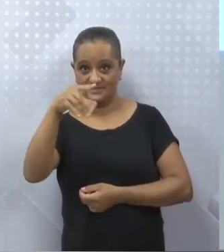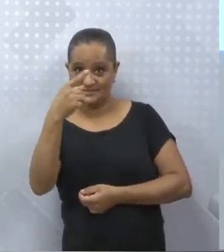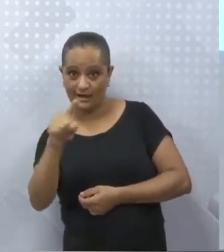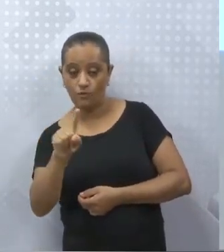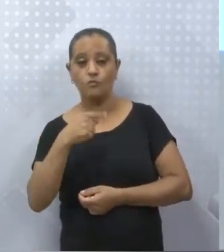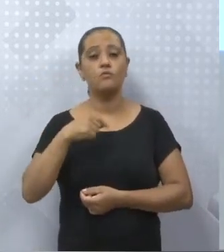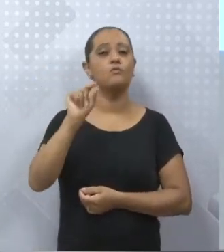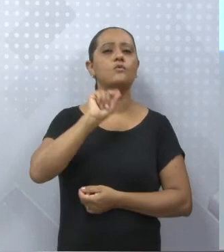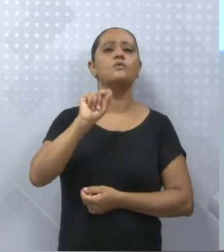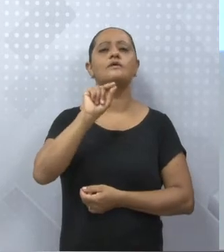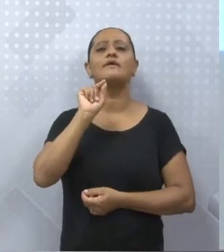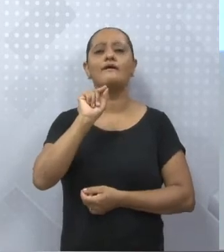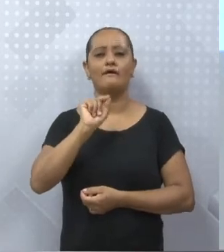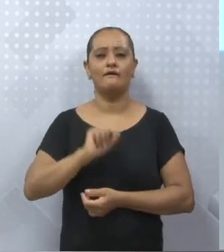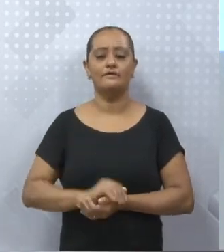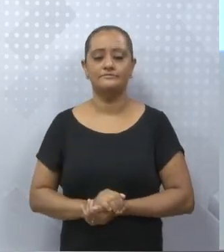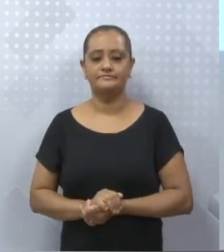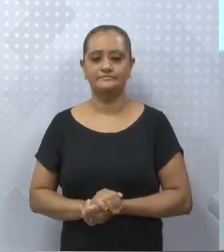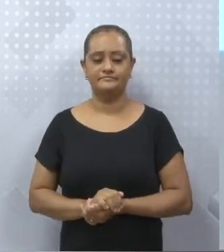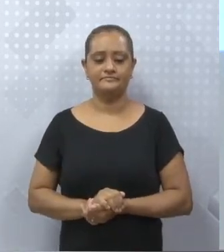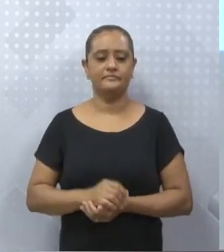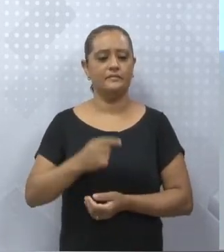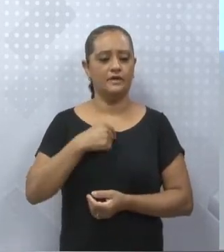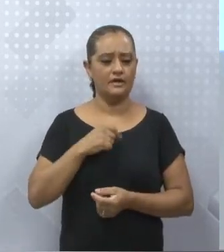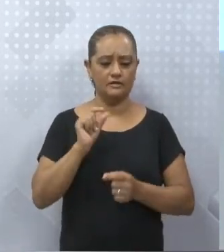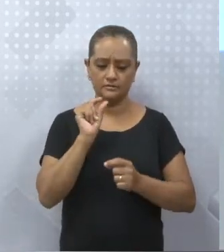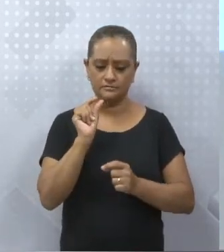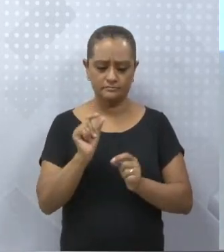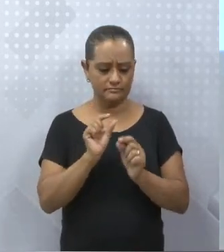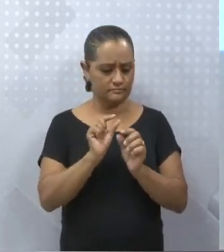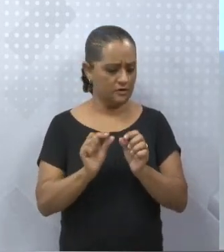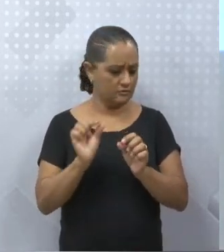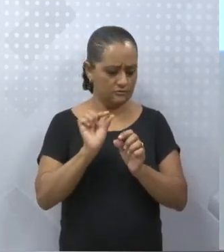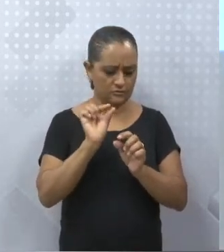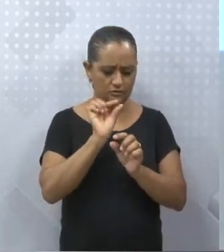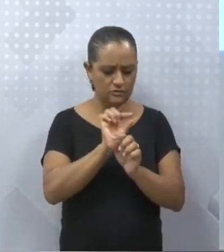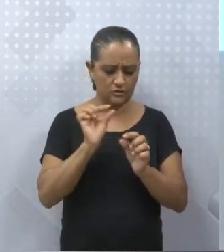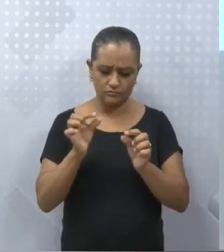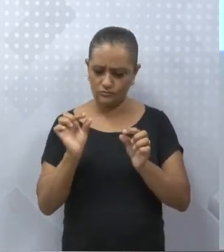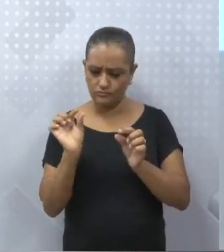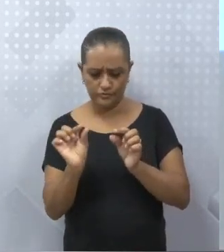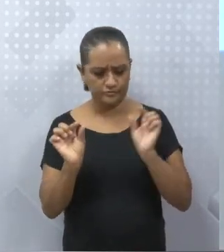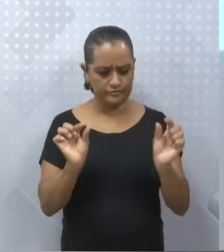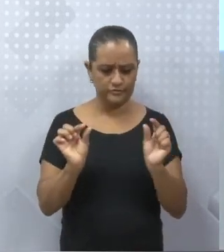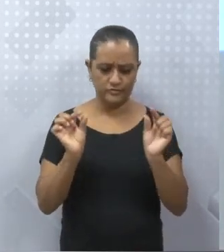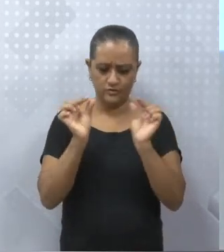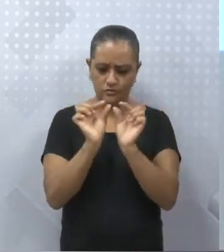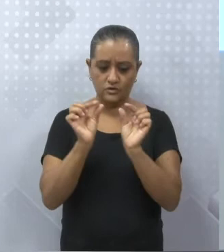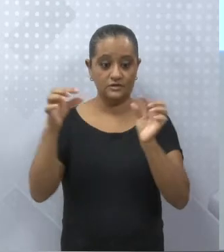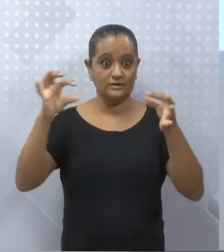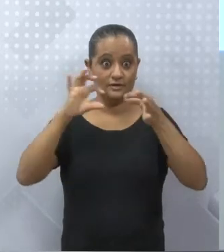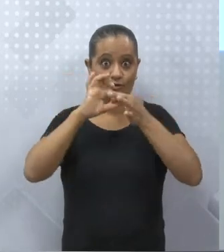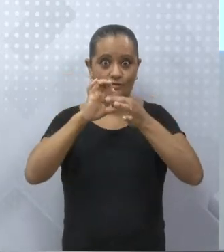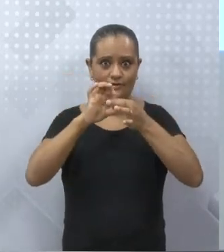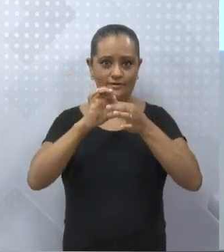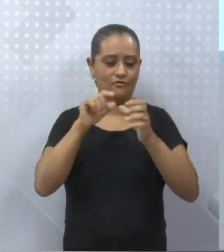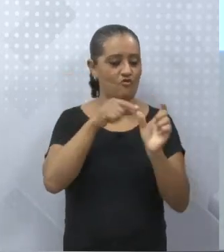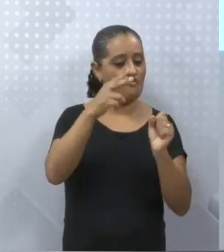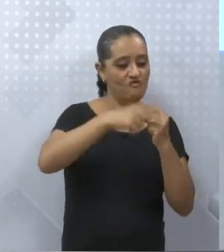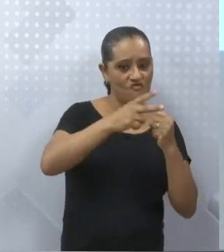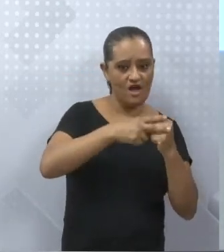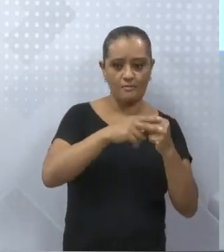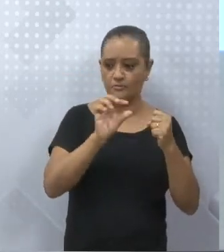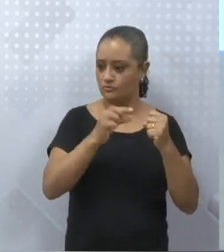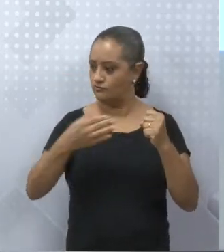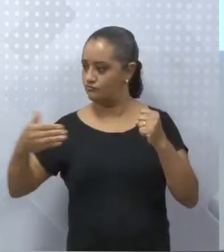As preposições são aqueles elementos pequenos, conectivos, são os conectores que vão ligar o verbo ao complemento.